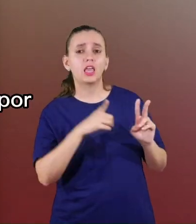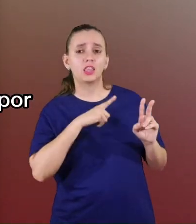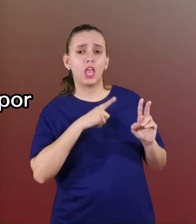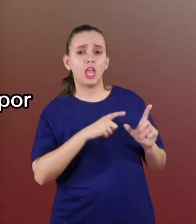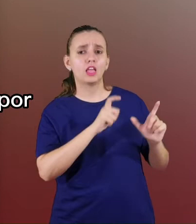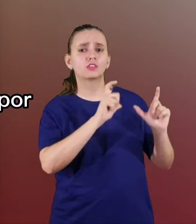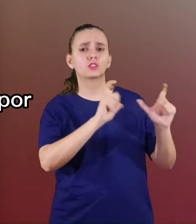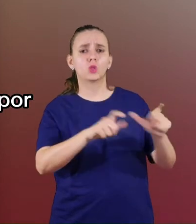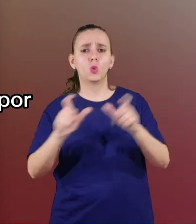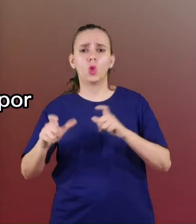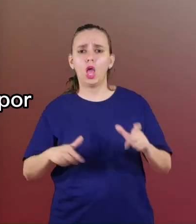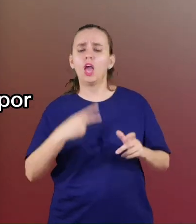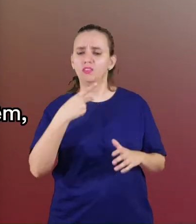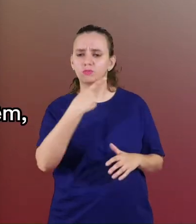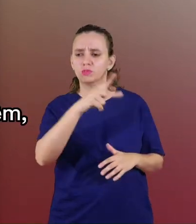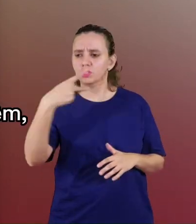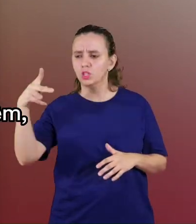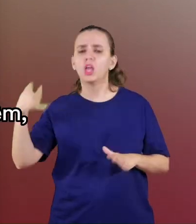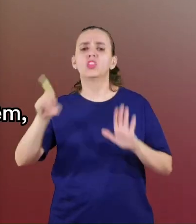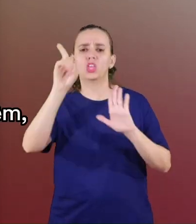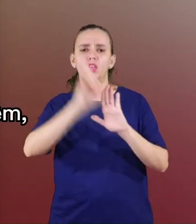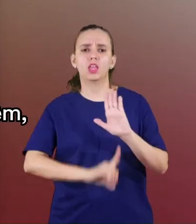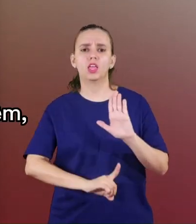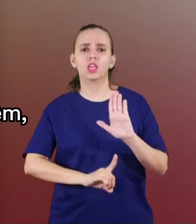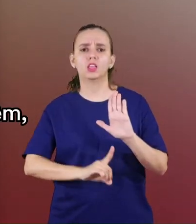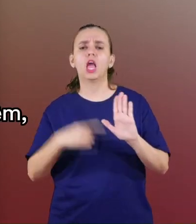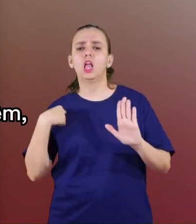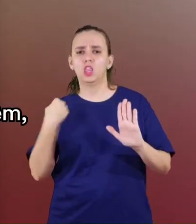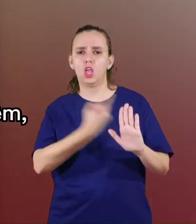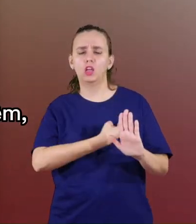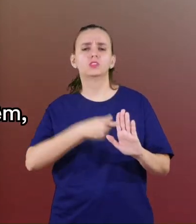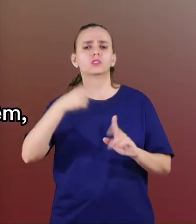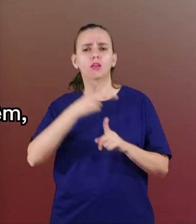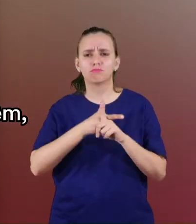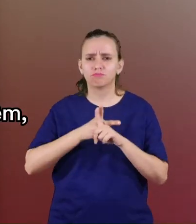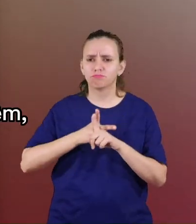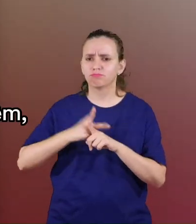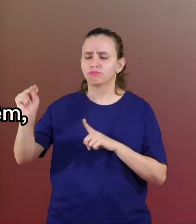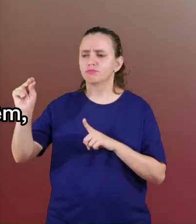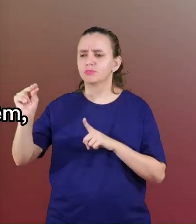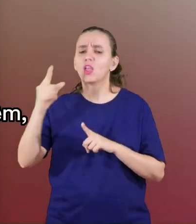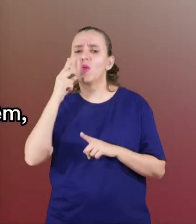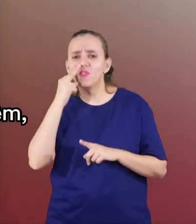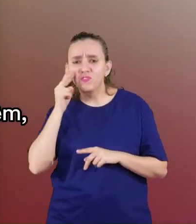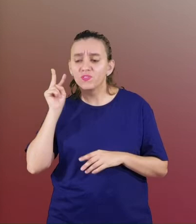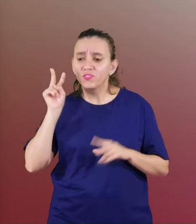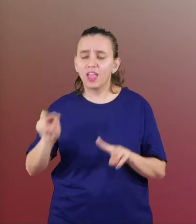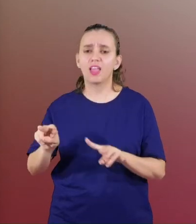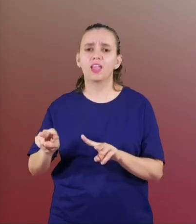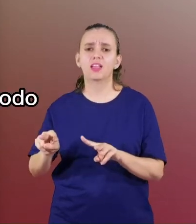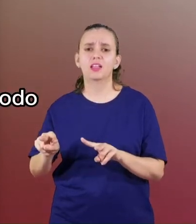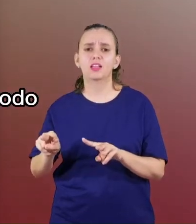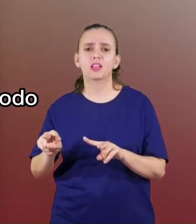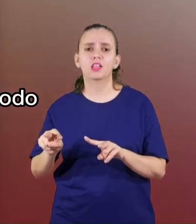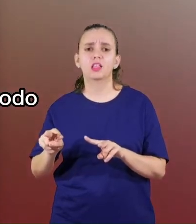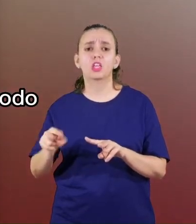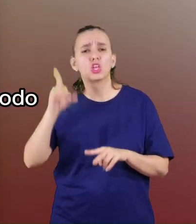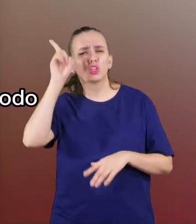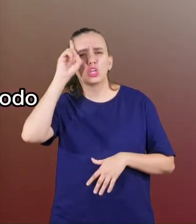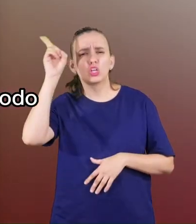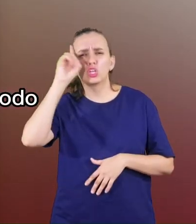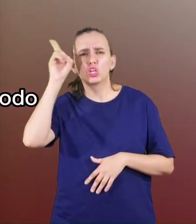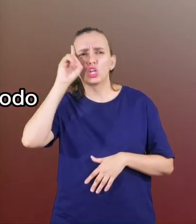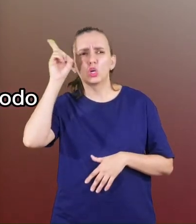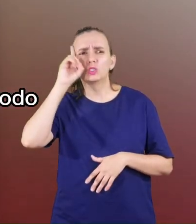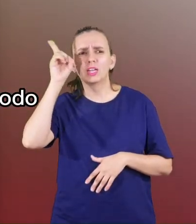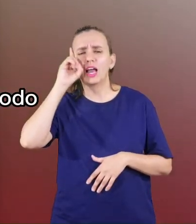lugar por direito, porque as nossas conquistas elas vêm dia a dia,